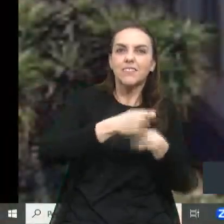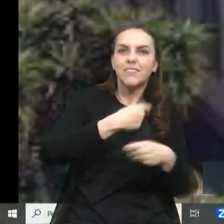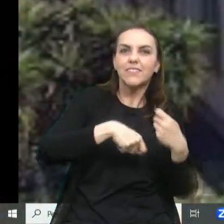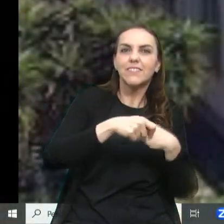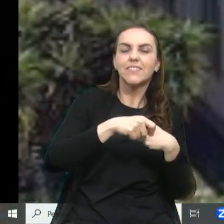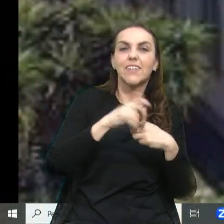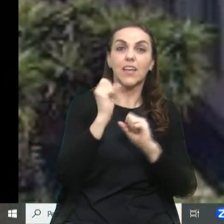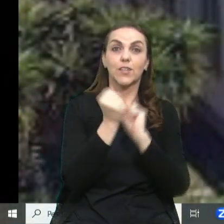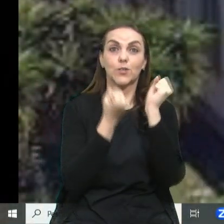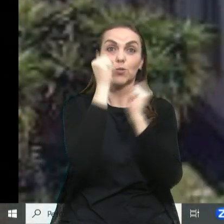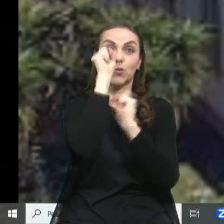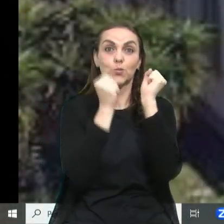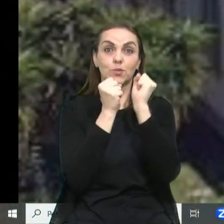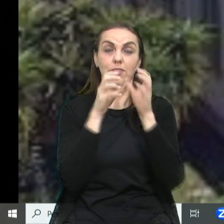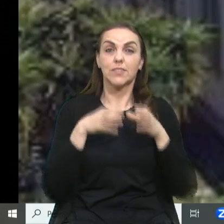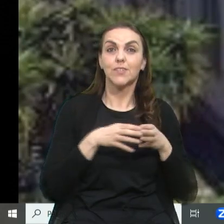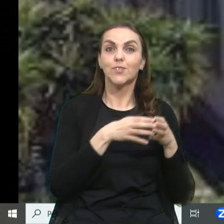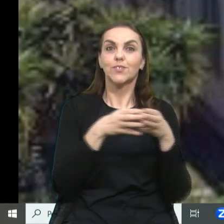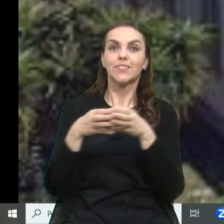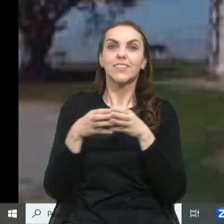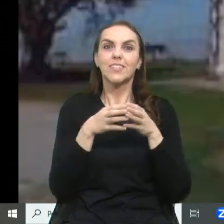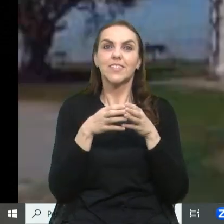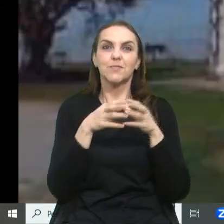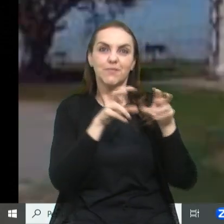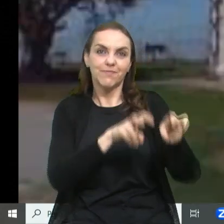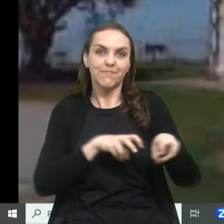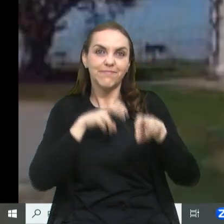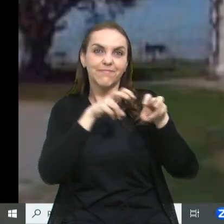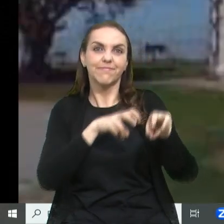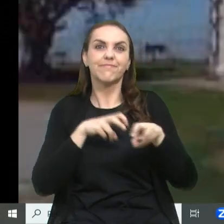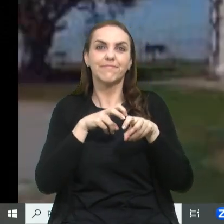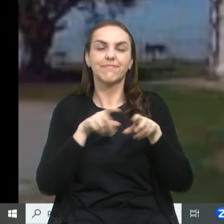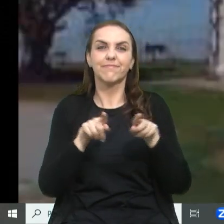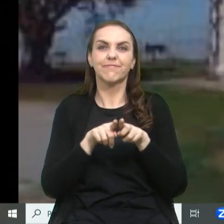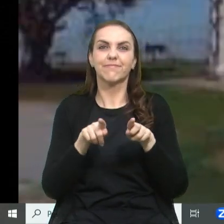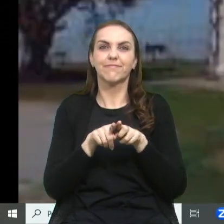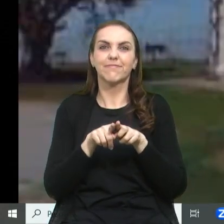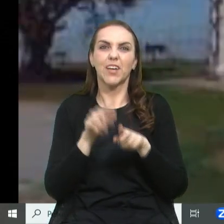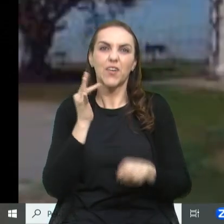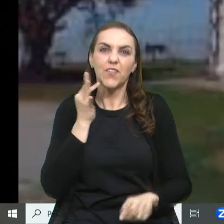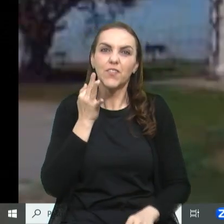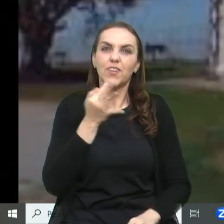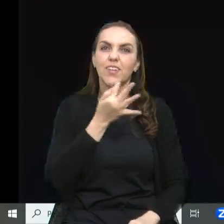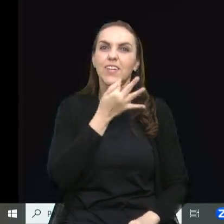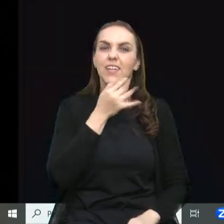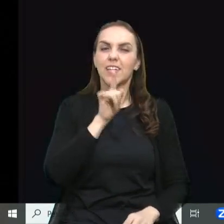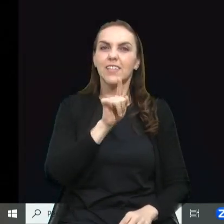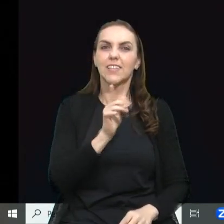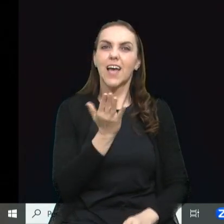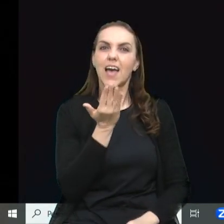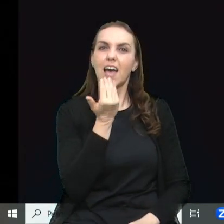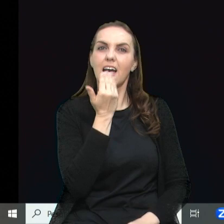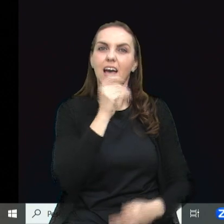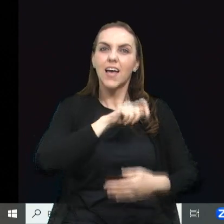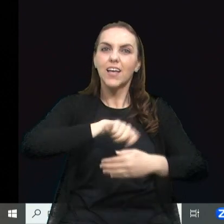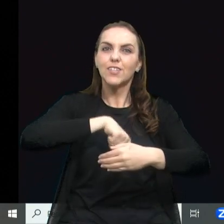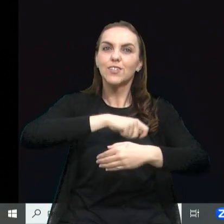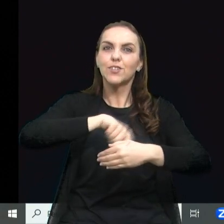indústria, tem turismo, tem agricultura. Forqueta da gastronomia.